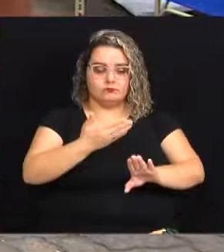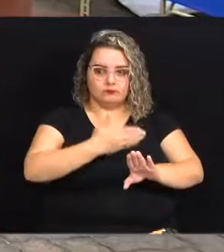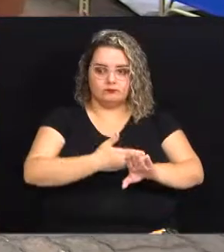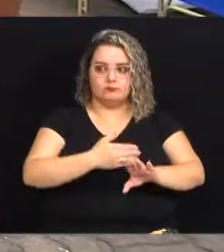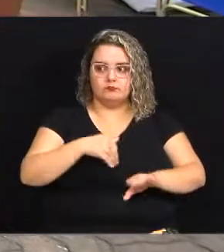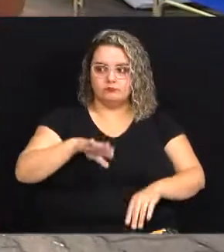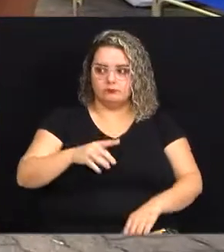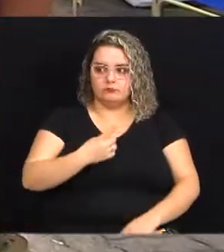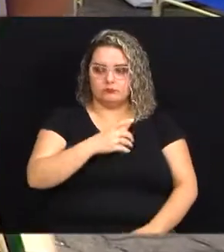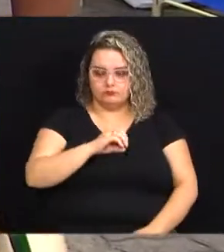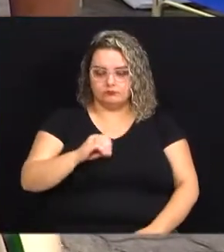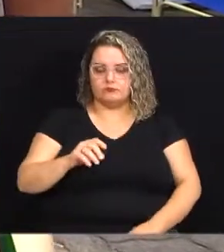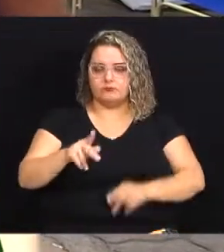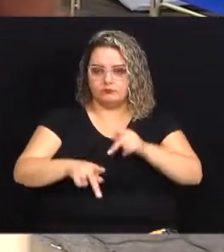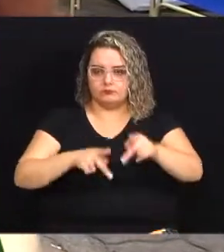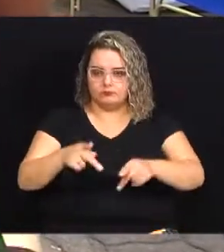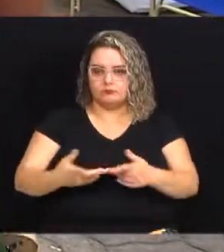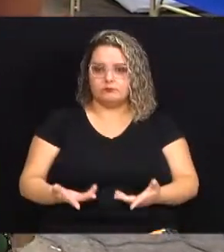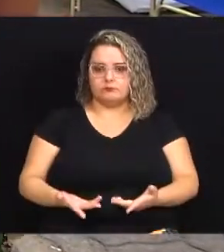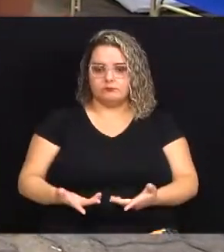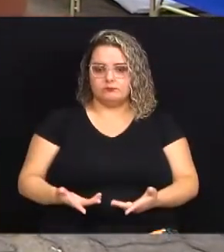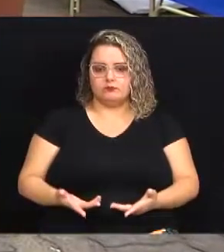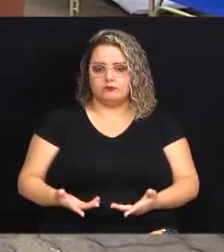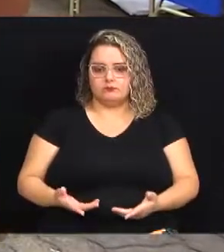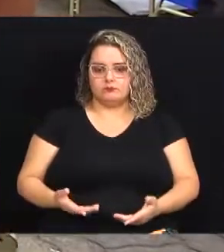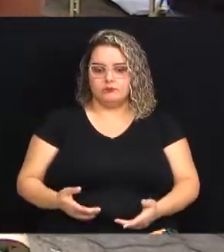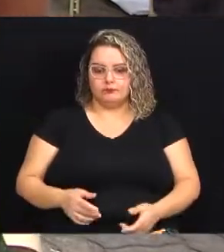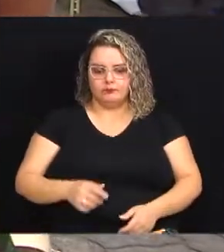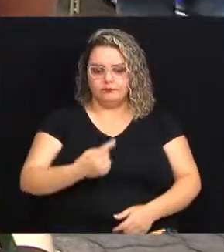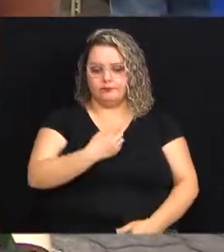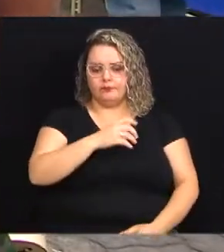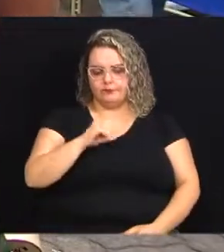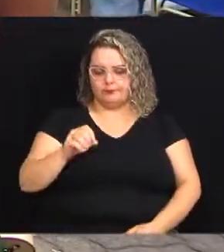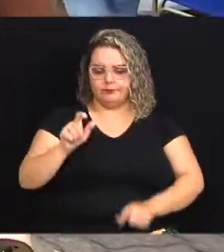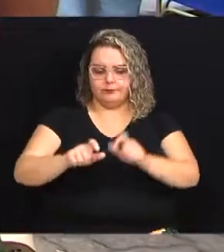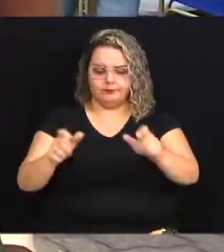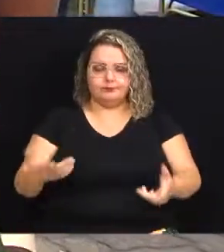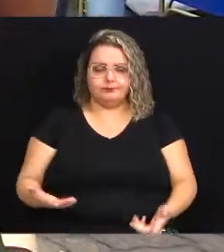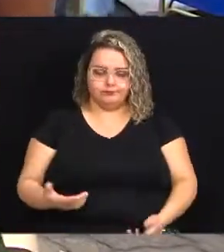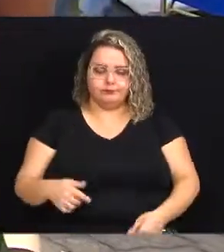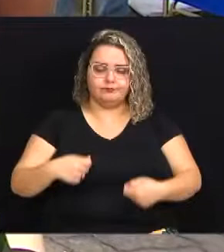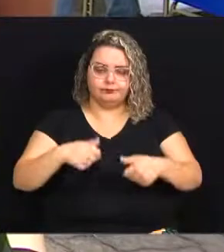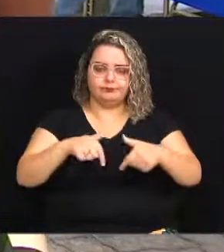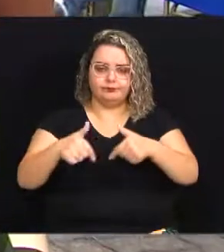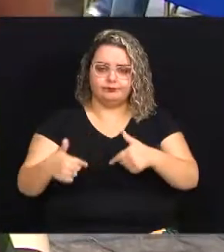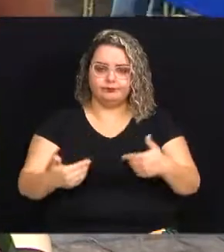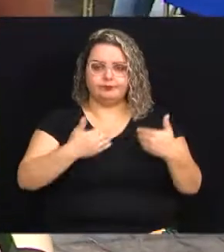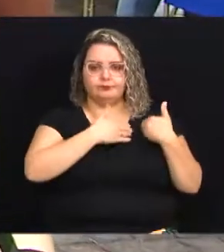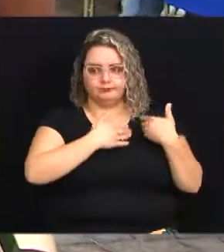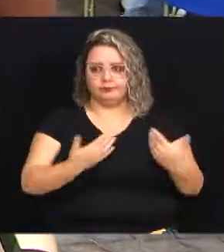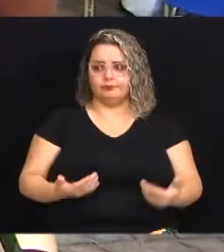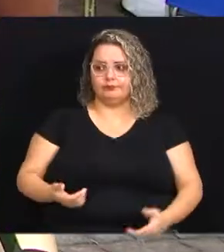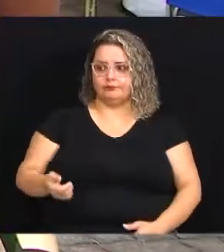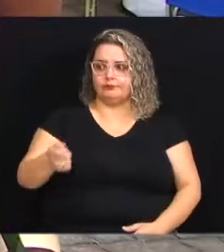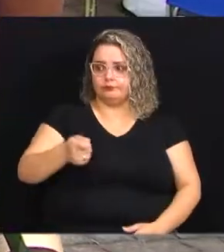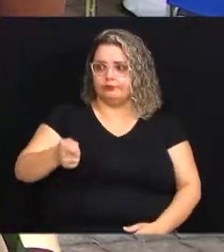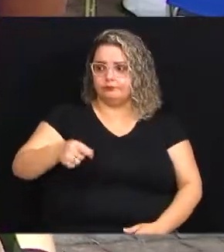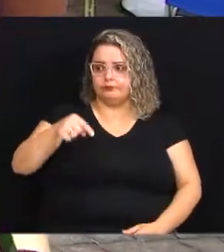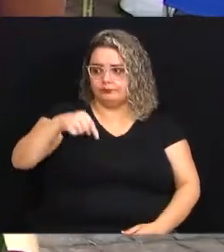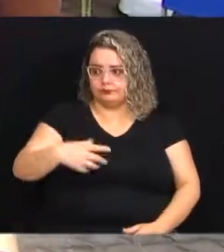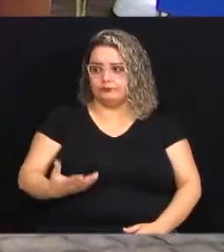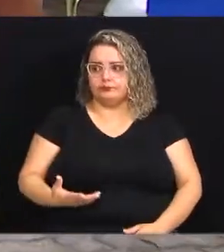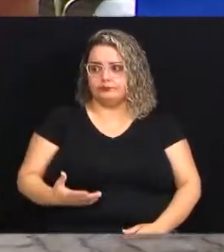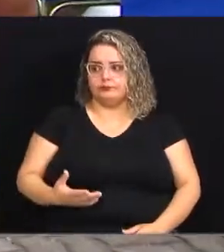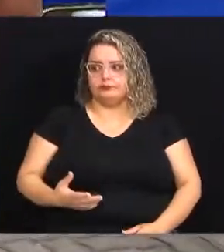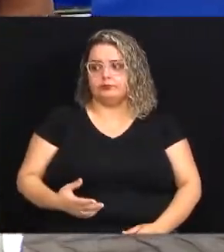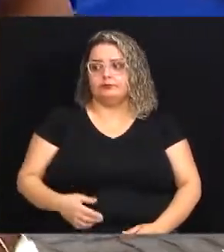existe mais de 100 pessoas né então a tem que trabalhar com responsabilidade hoje a associação está aqui ou também nas outras cenas